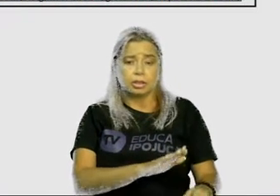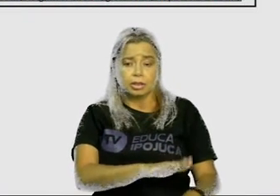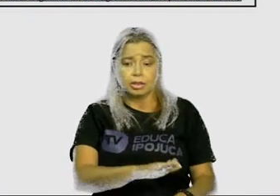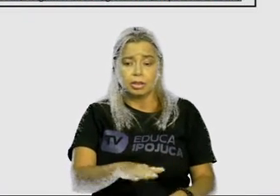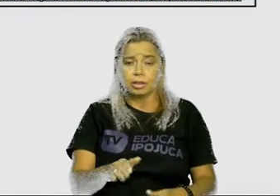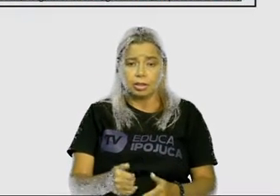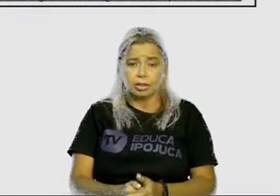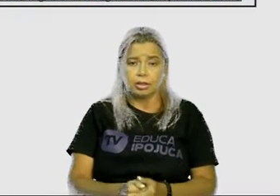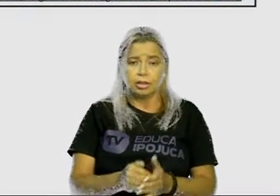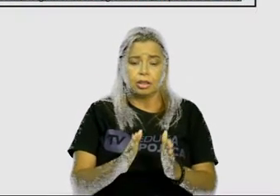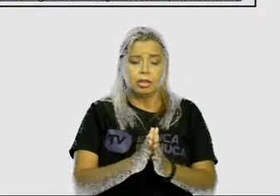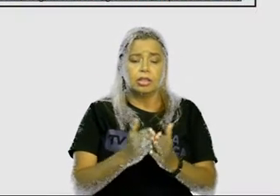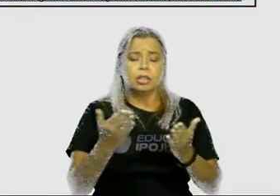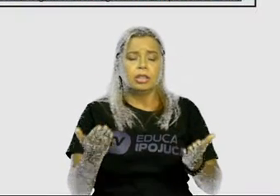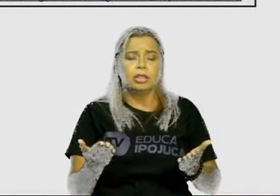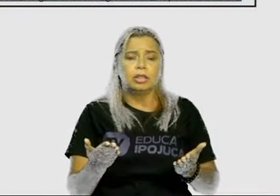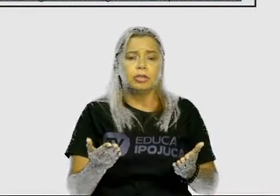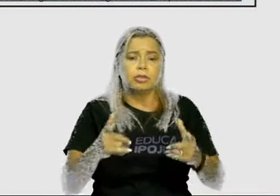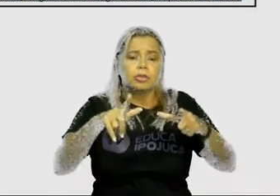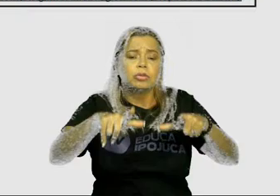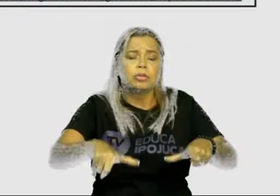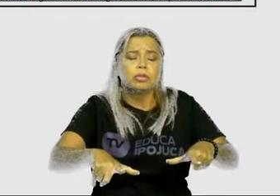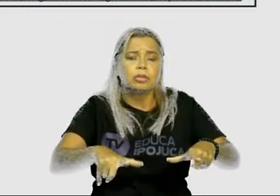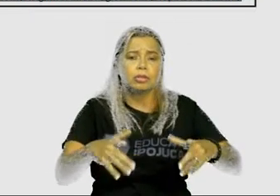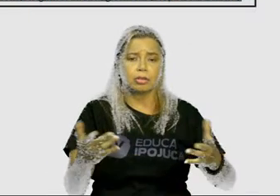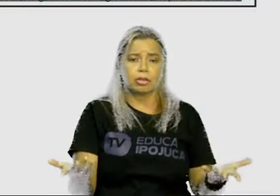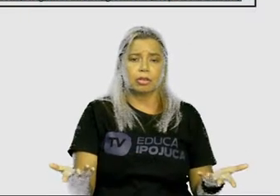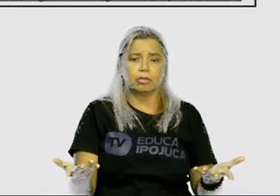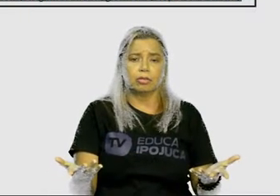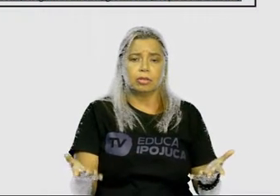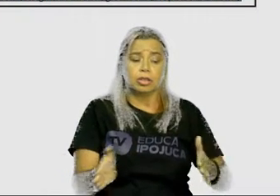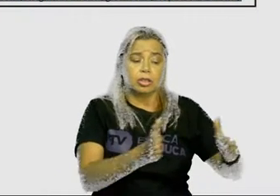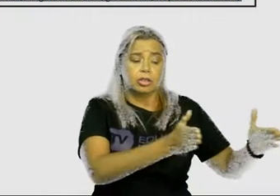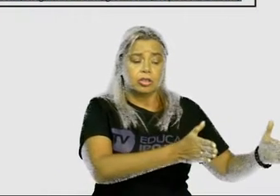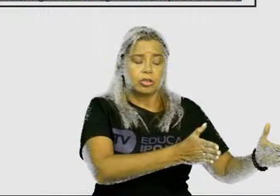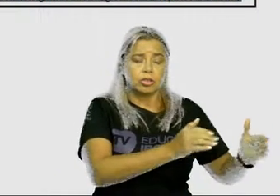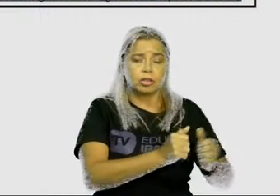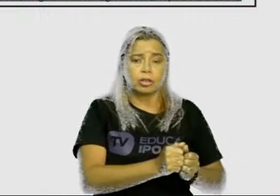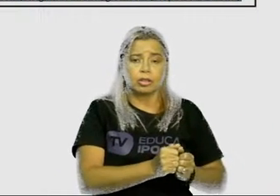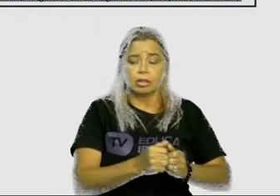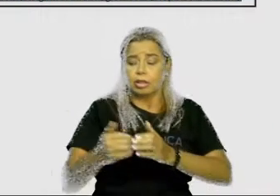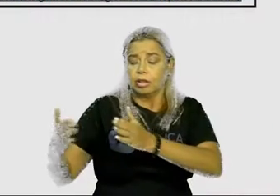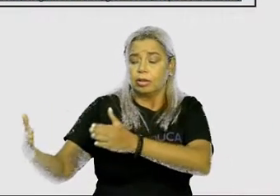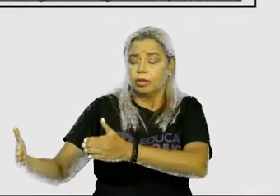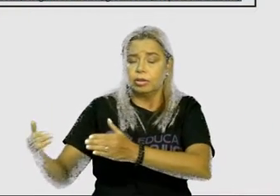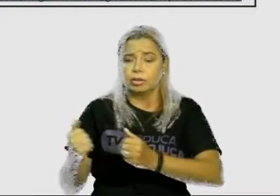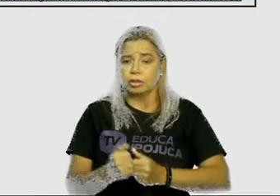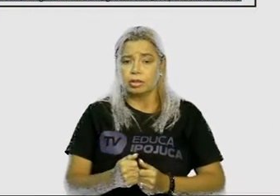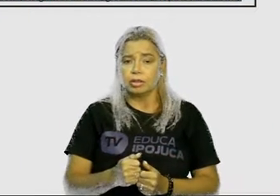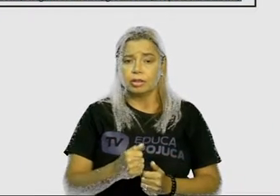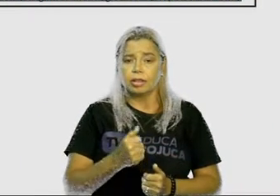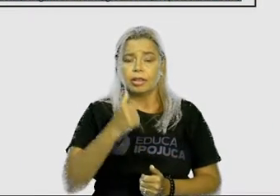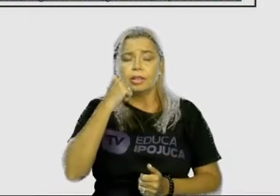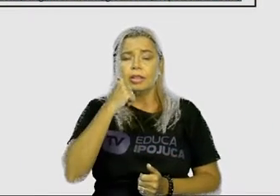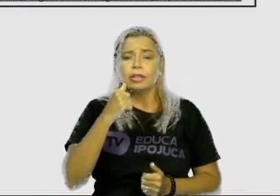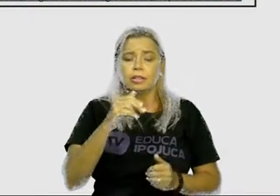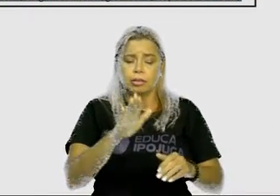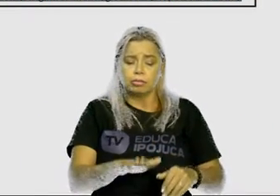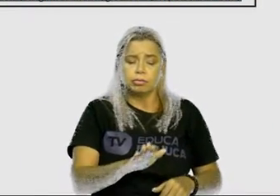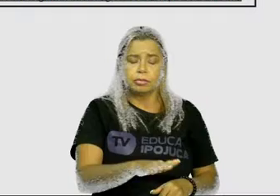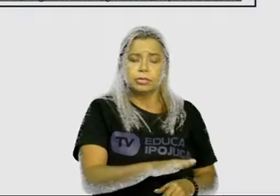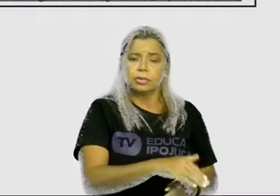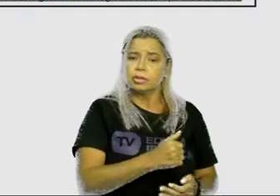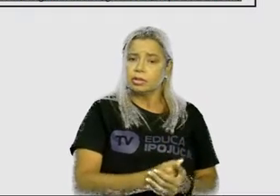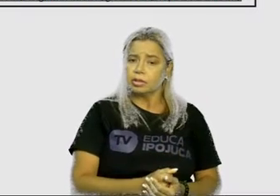do livro em relação a ela? Estará à esquerda ou à direita da menina? Qual será?